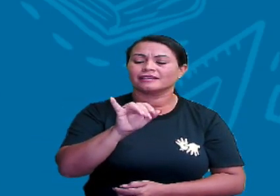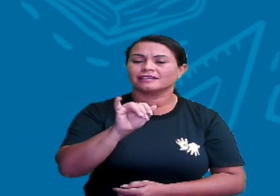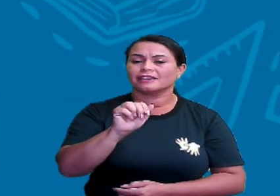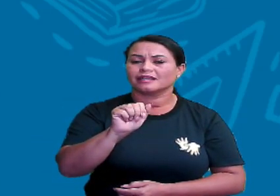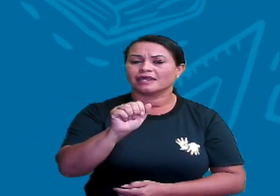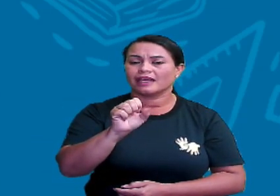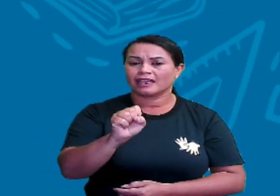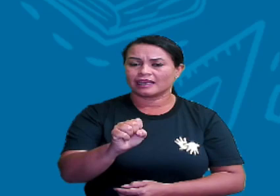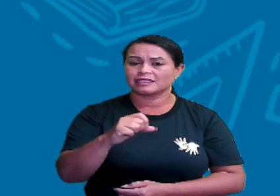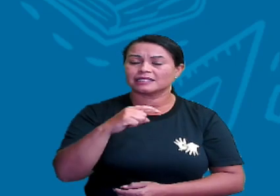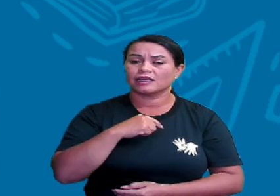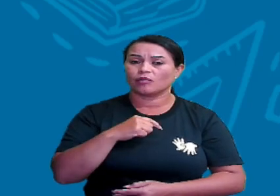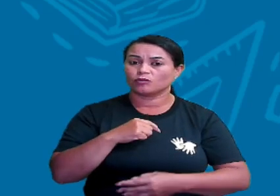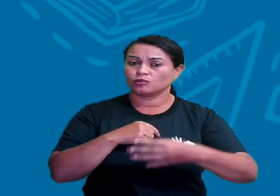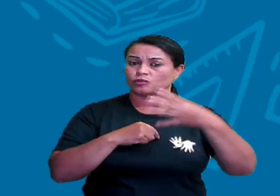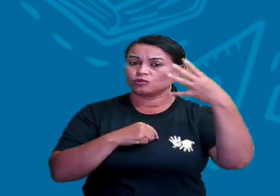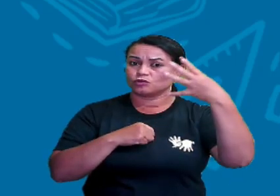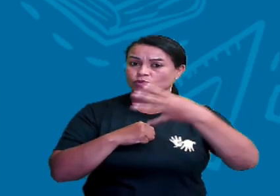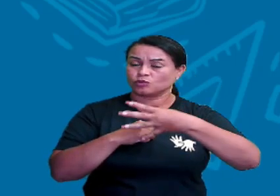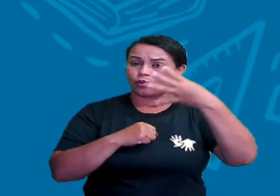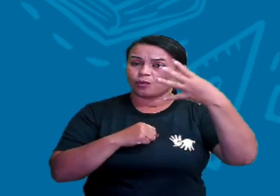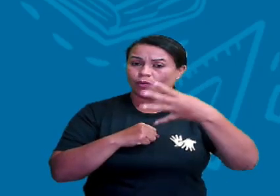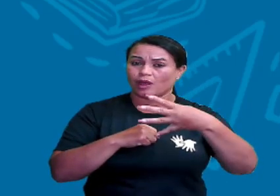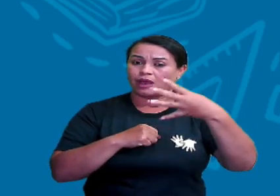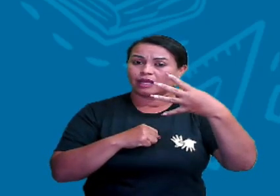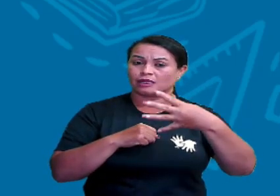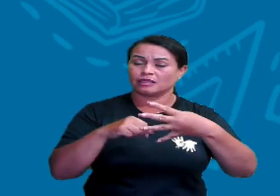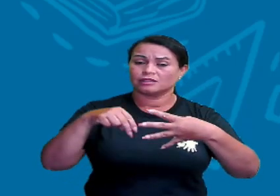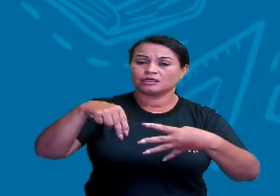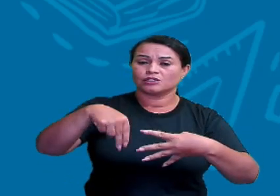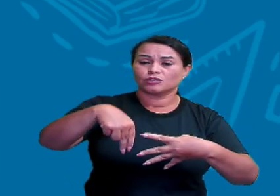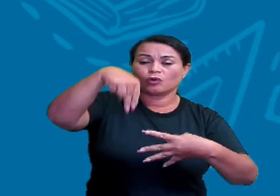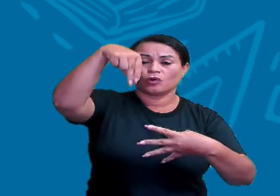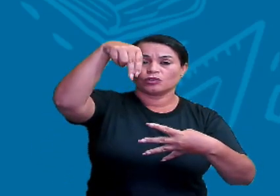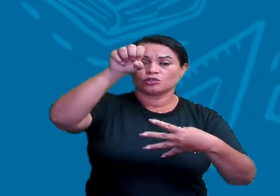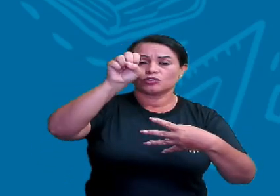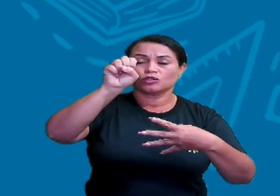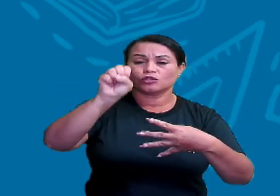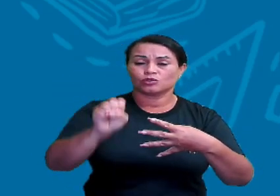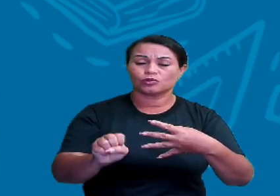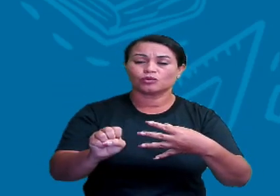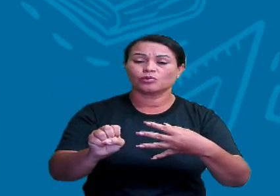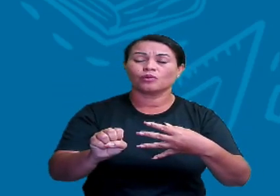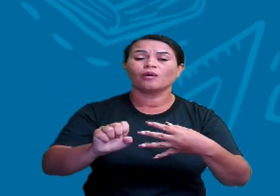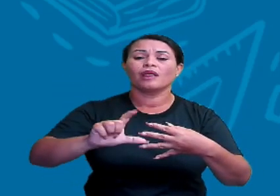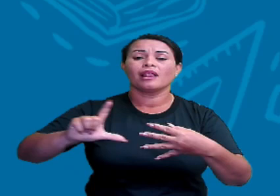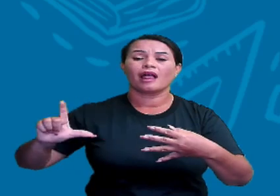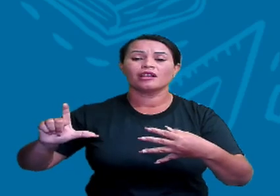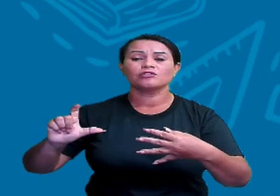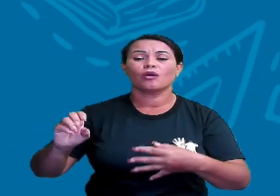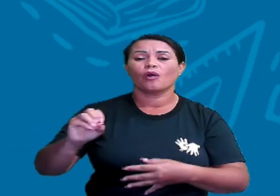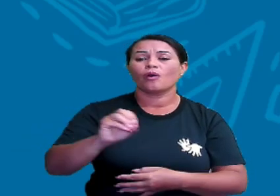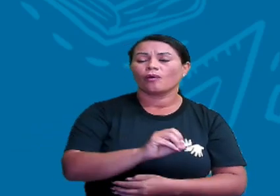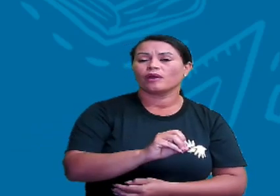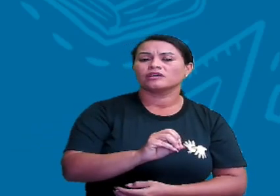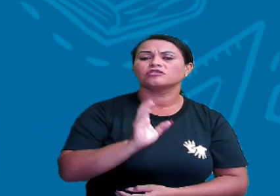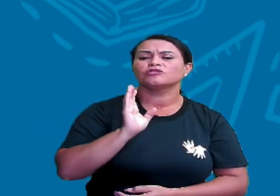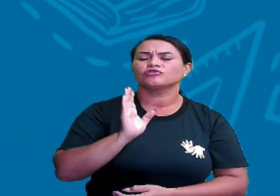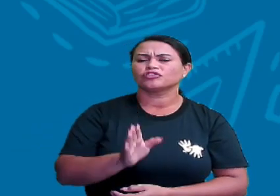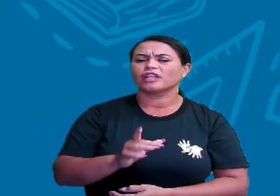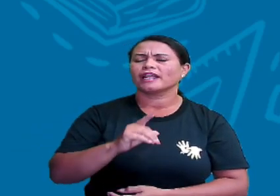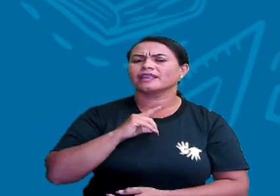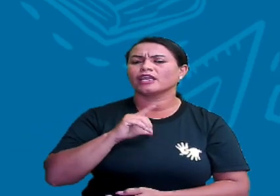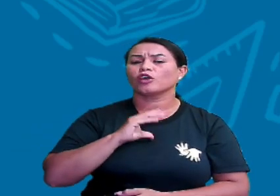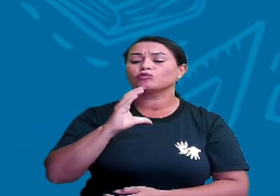Então, são quatro os pontos cardeais. Norte, sul, leste e oeste. Já os pontos